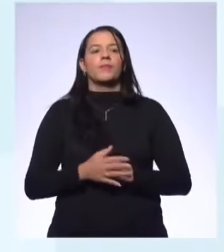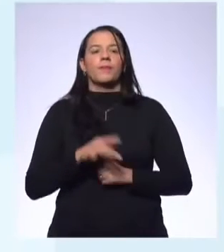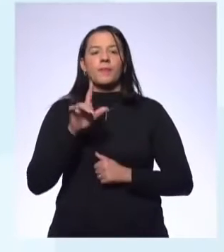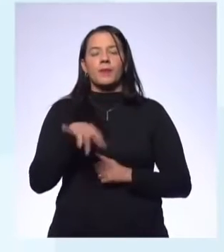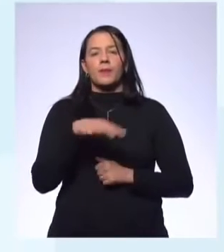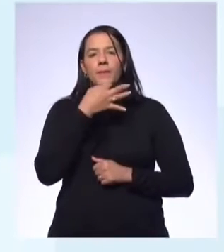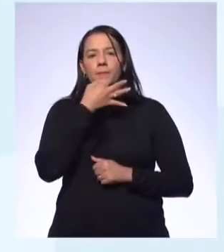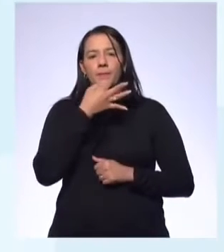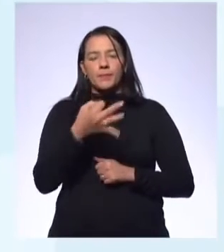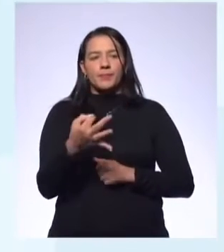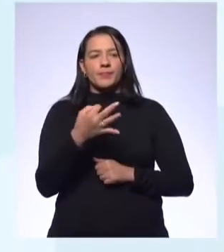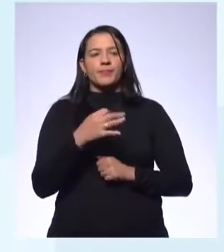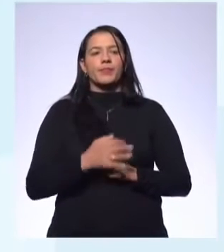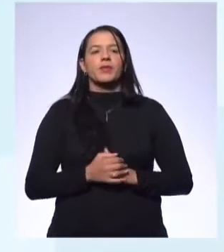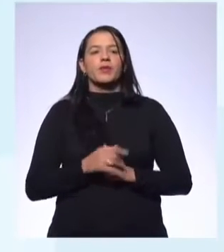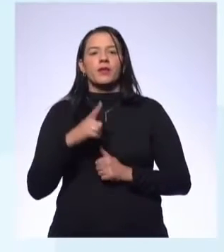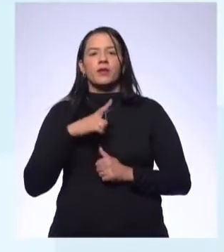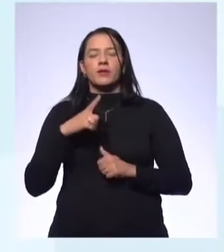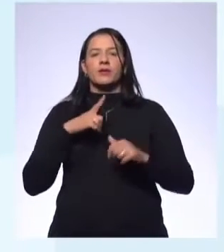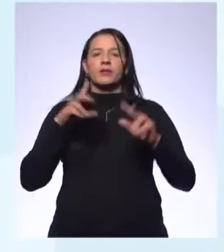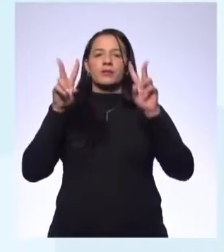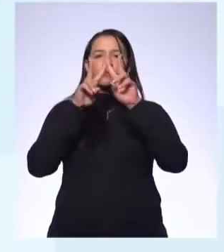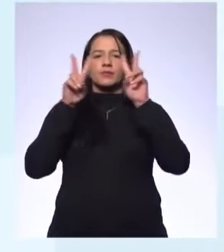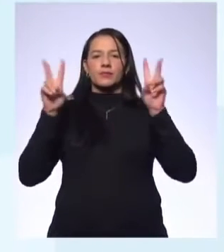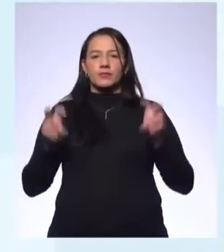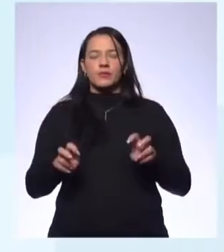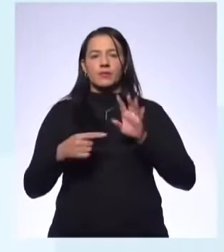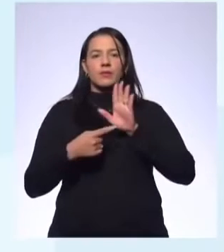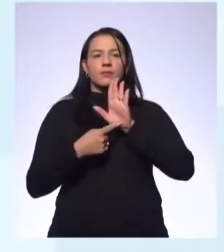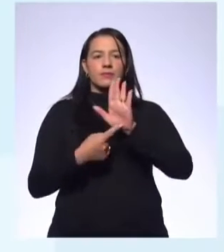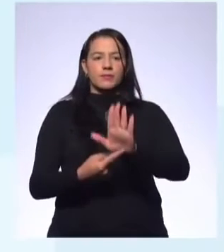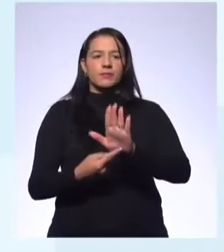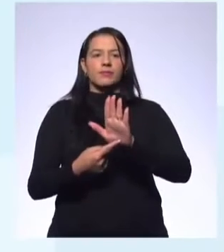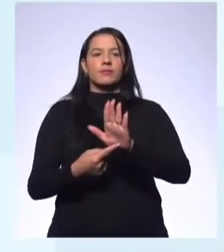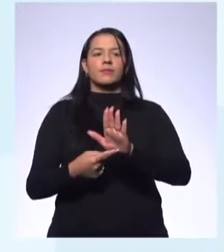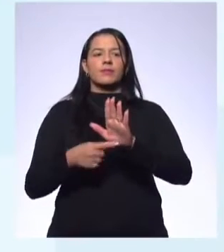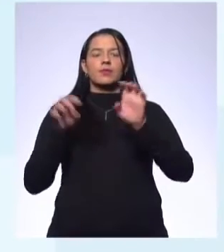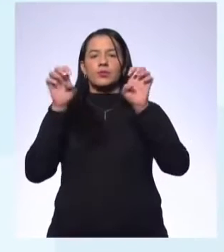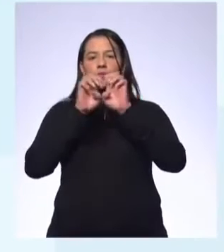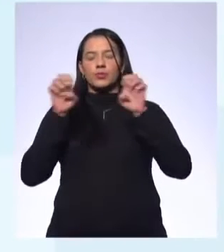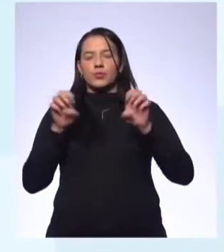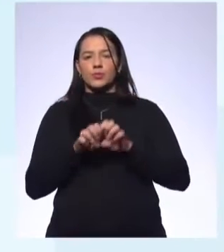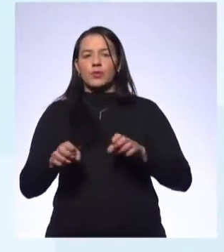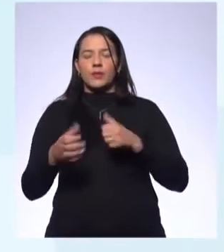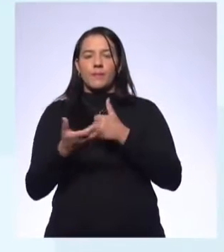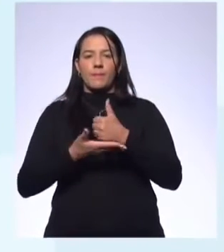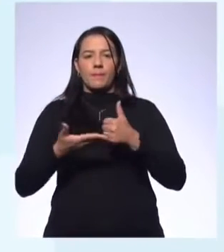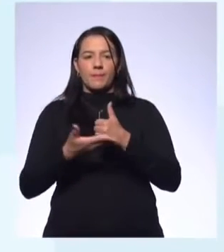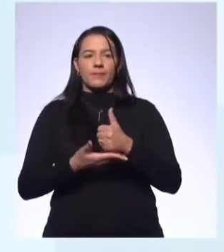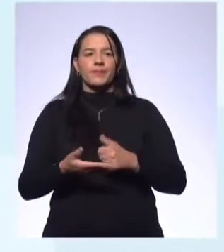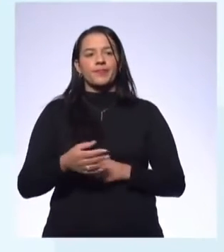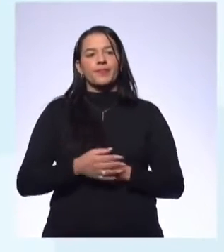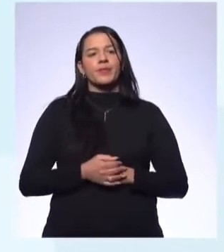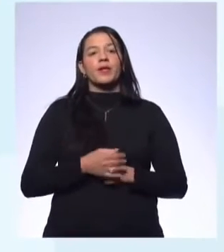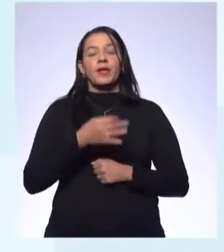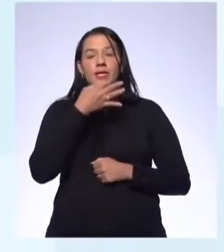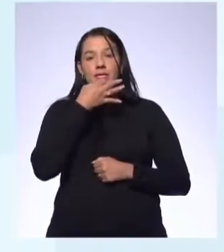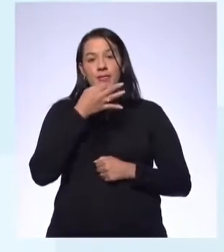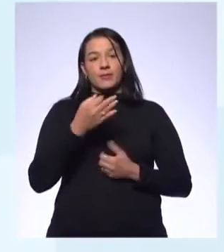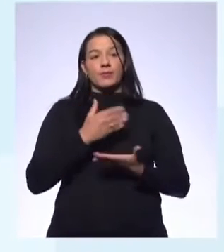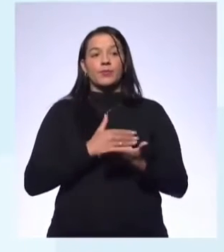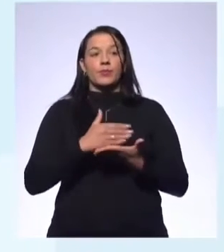a respeito de um determinado assunto em que apresenta uma estrutura básica, por exemplo, a introdução,